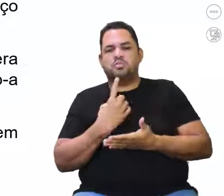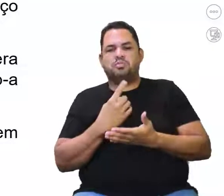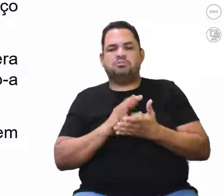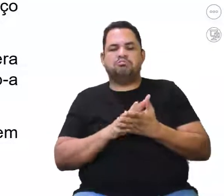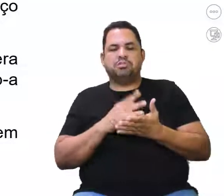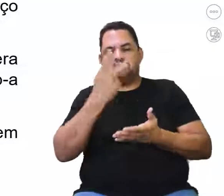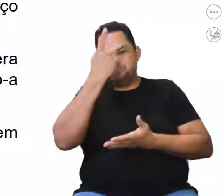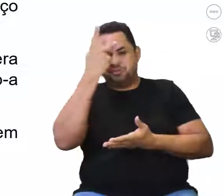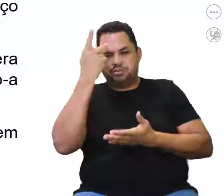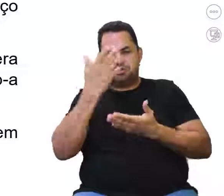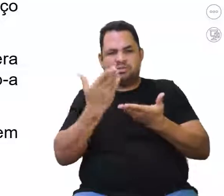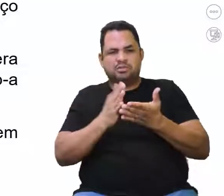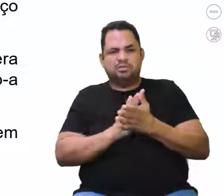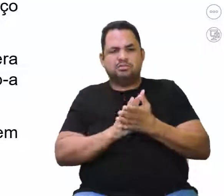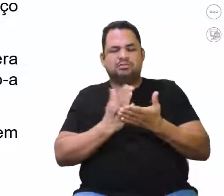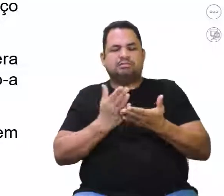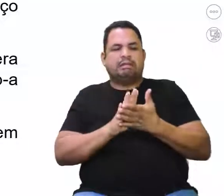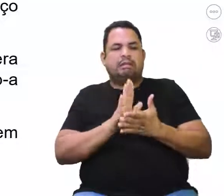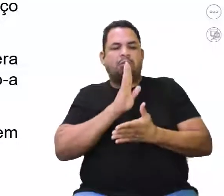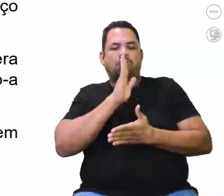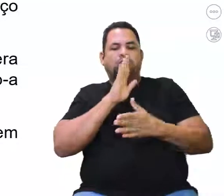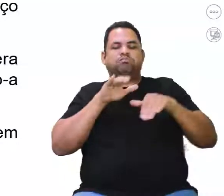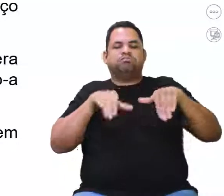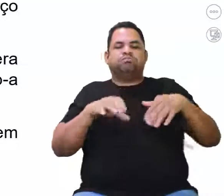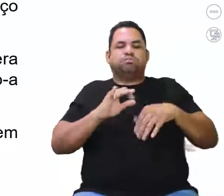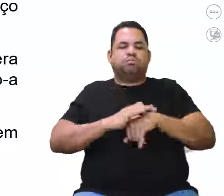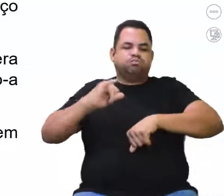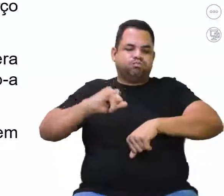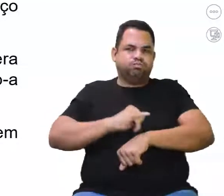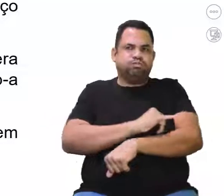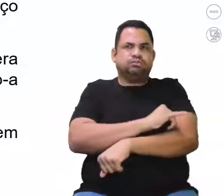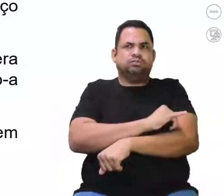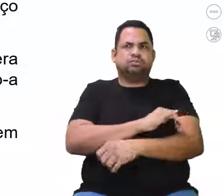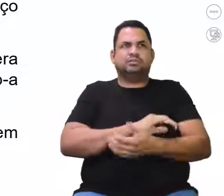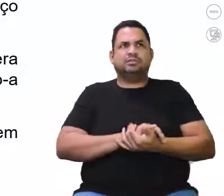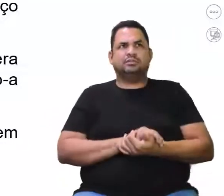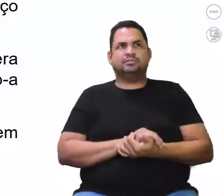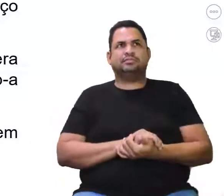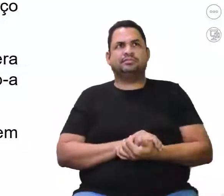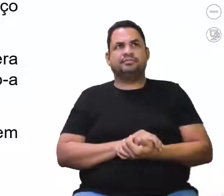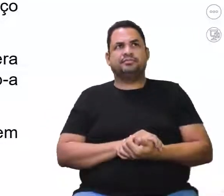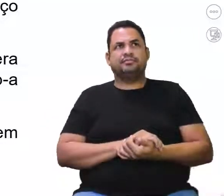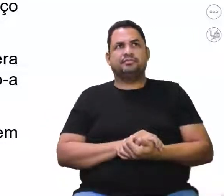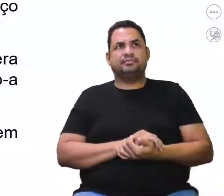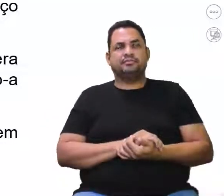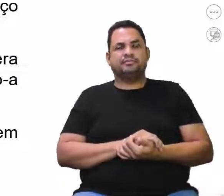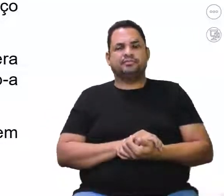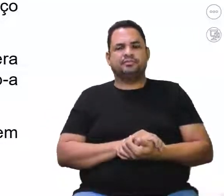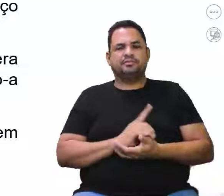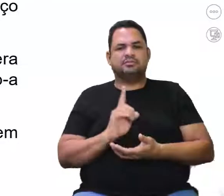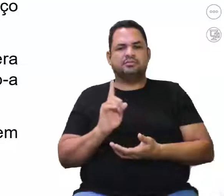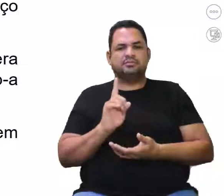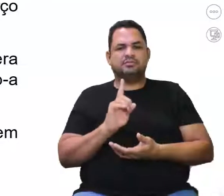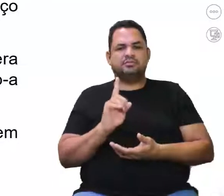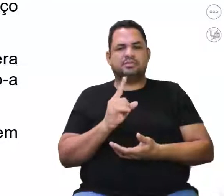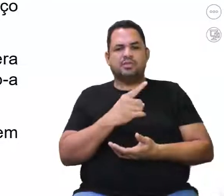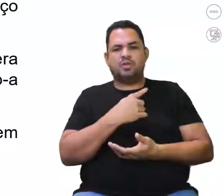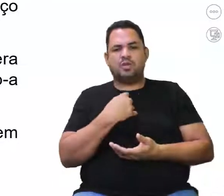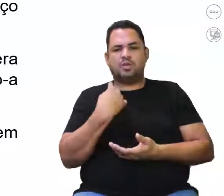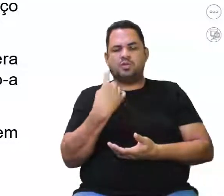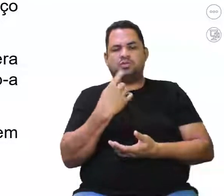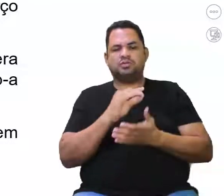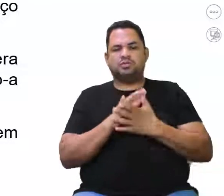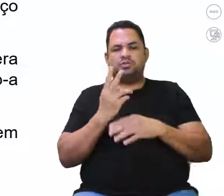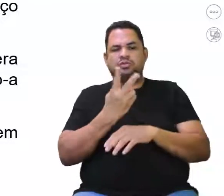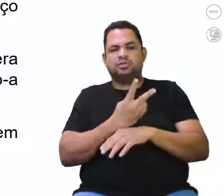pessoas, tornando-as sedentárias ou obesas. Olha, também não é isso que a gente está procurando,